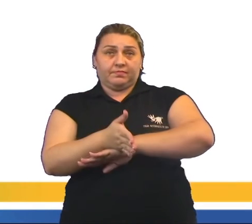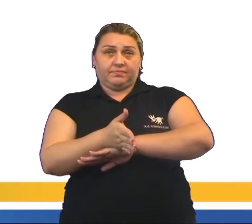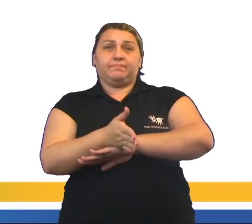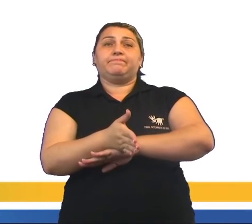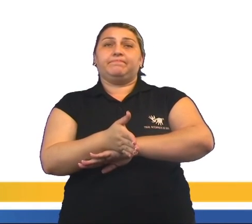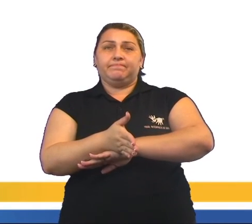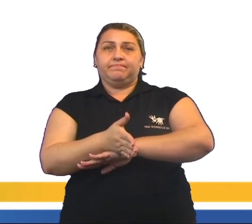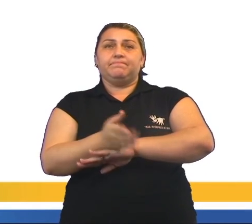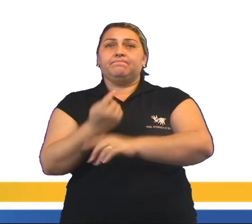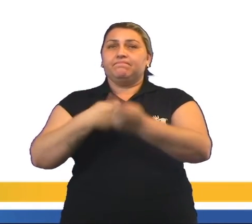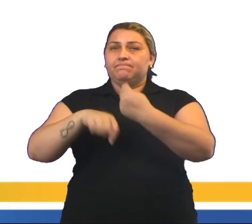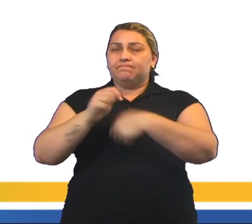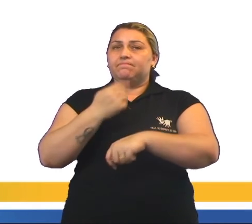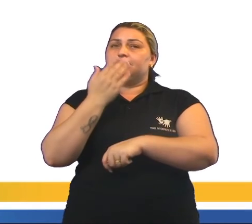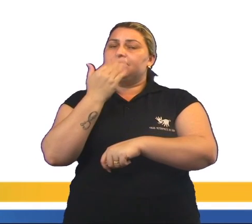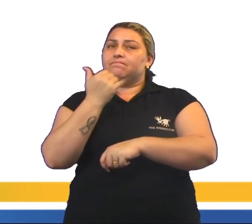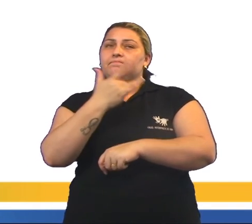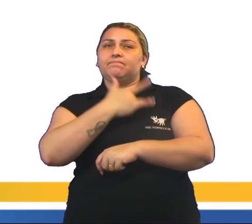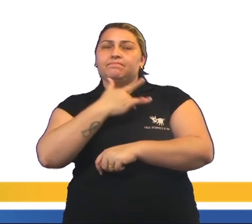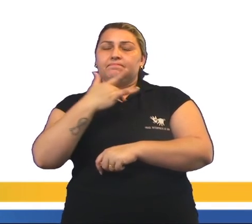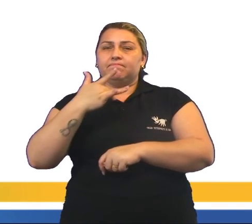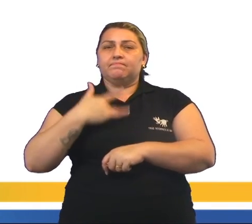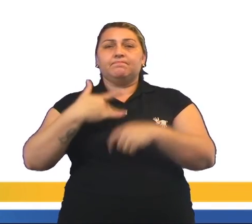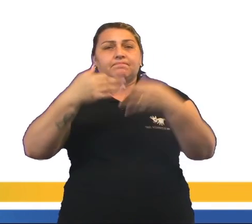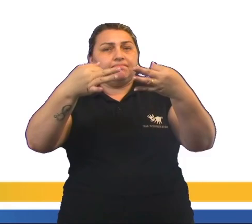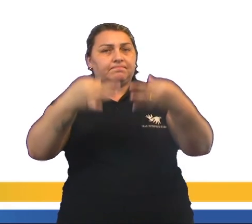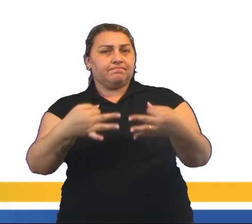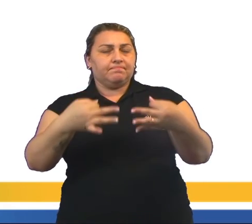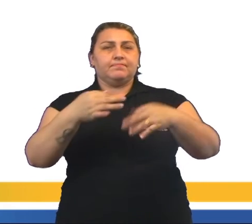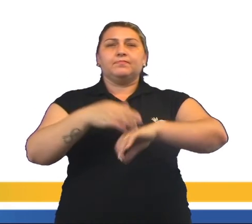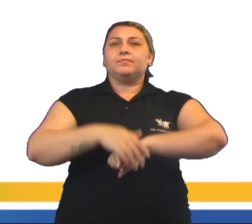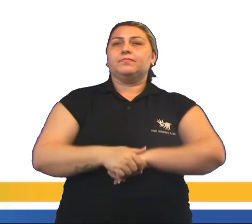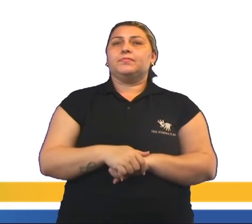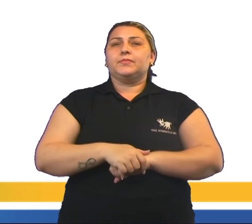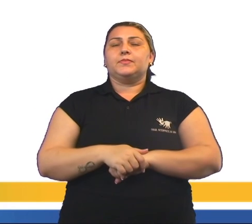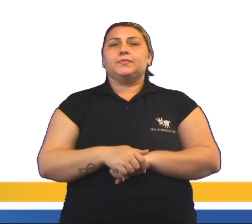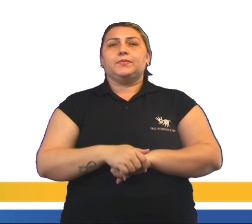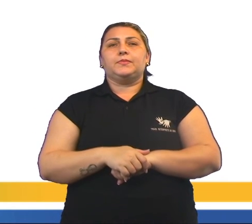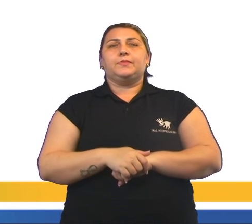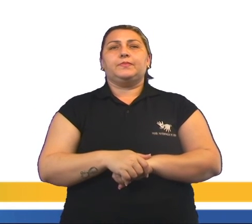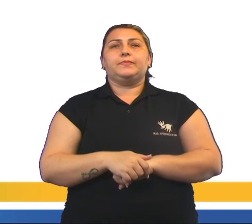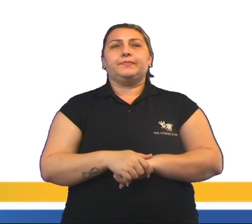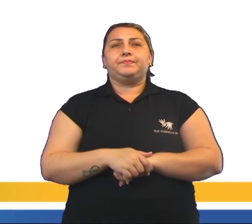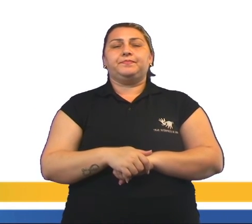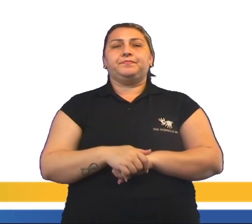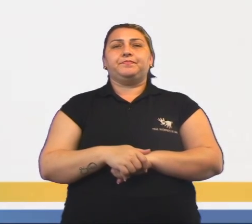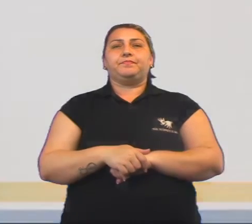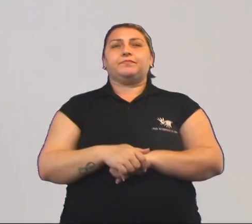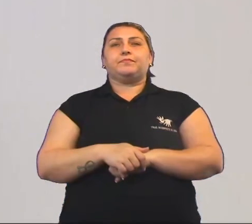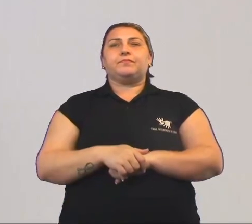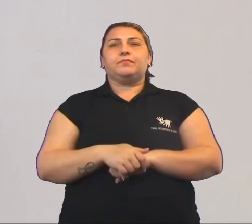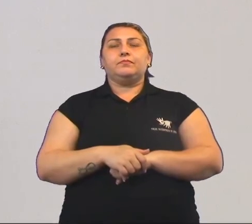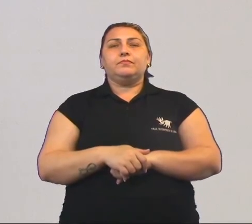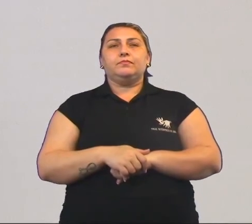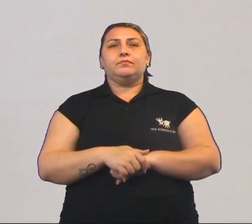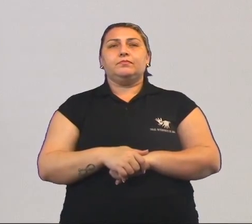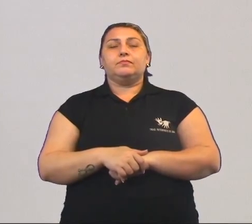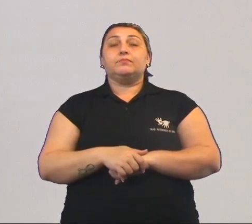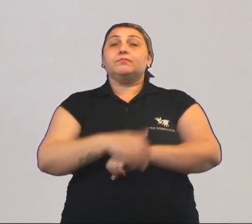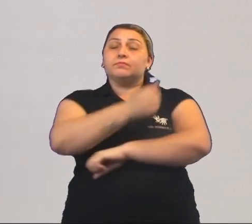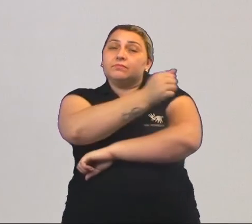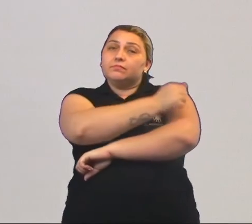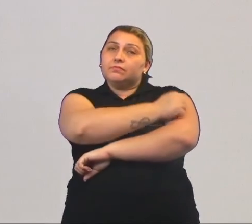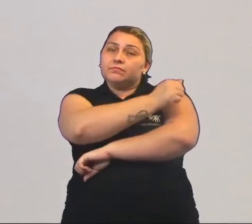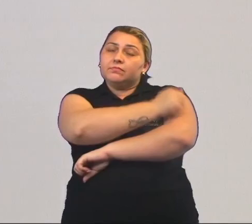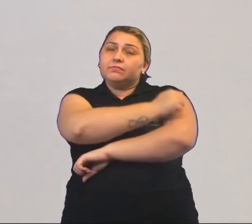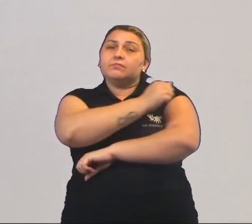físico e econômico à alimentação saudável e adequada. Prezados